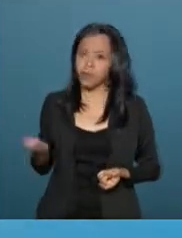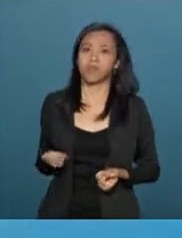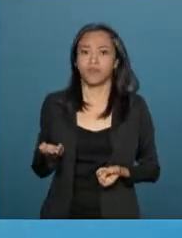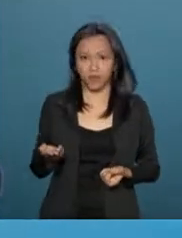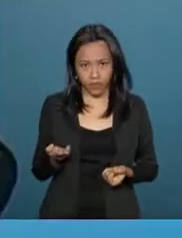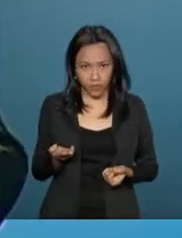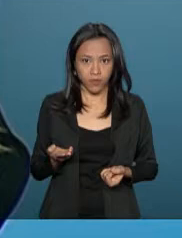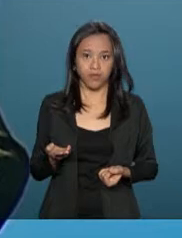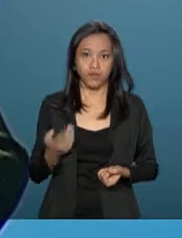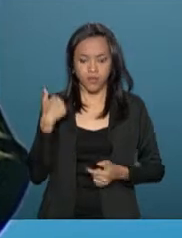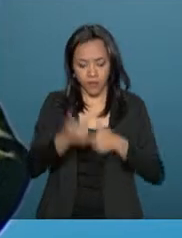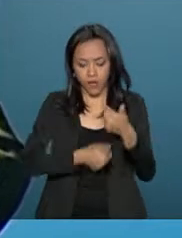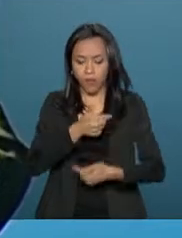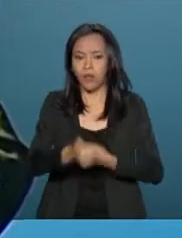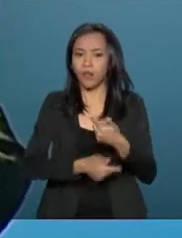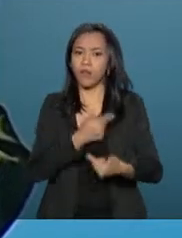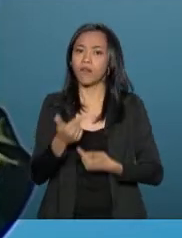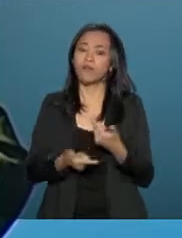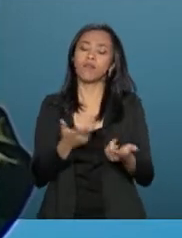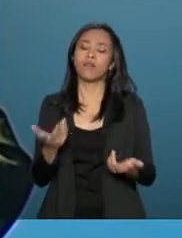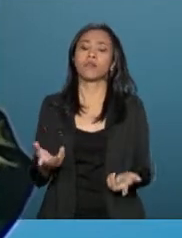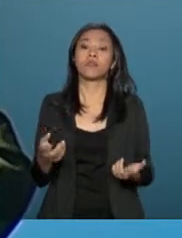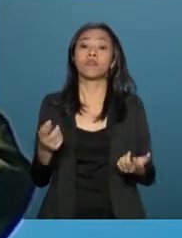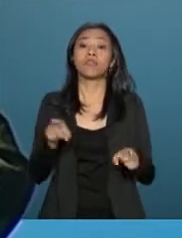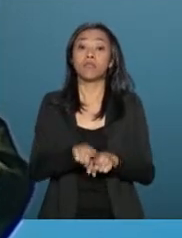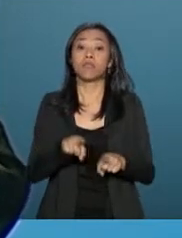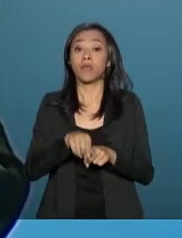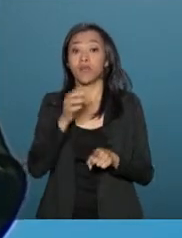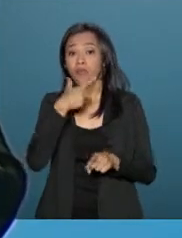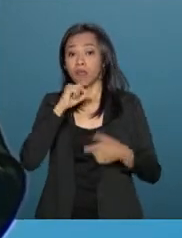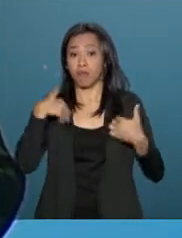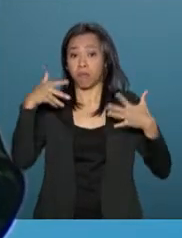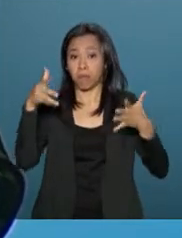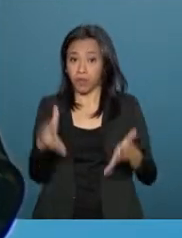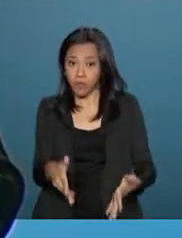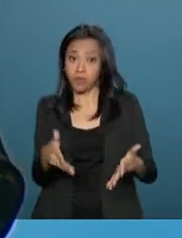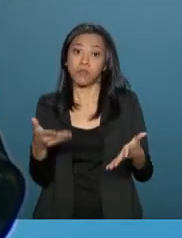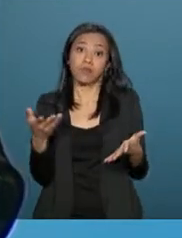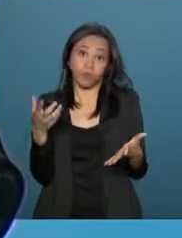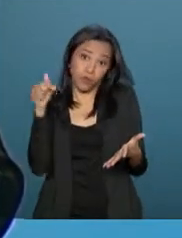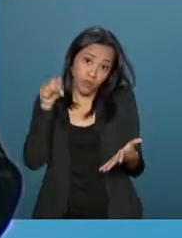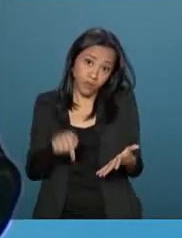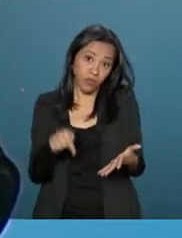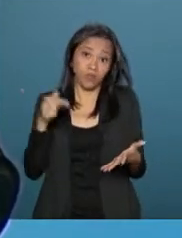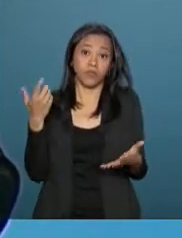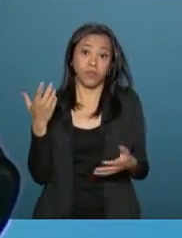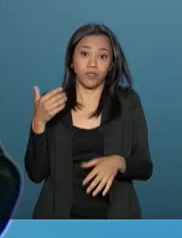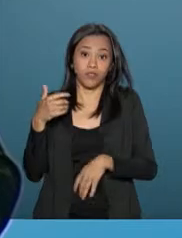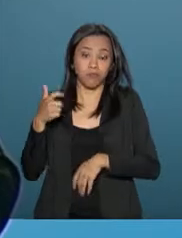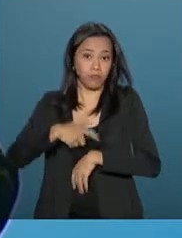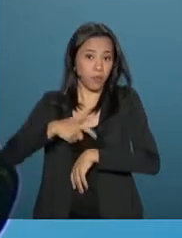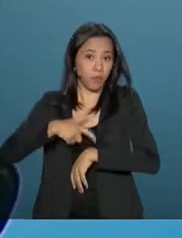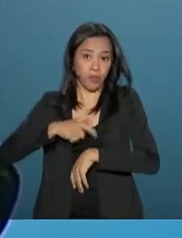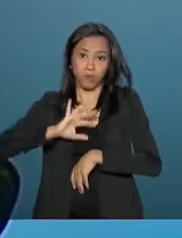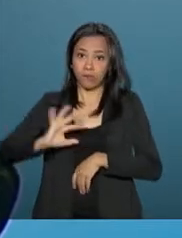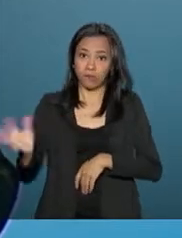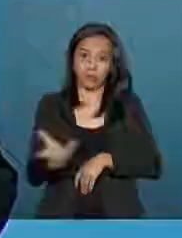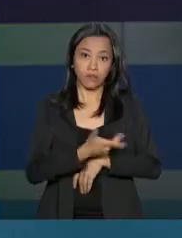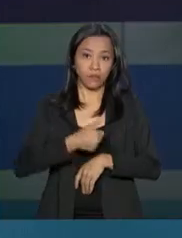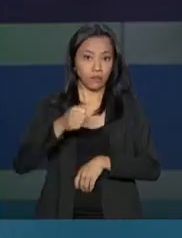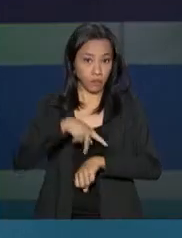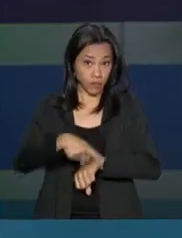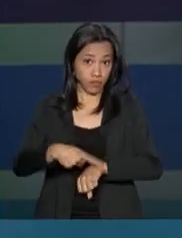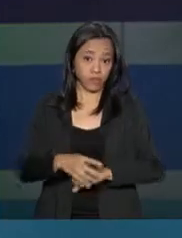aqueles que trabalharam nas obras, aqueles que participaram ativamente deste momento extraordinário do nosso país.